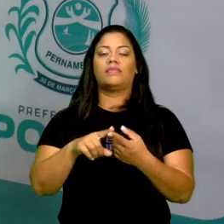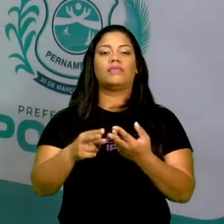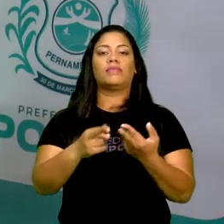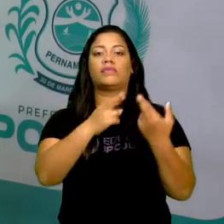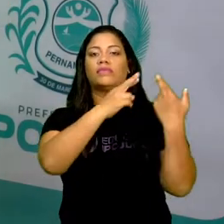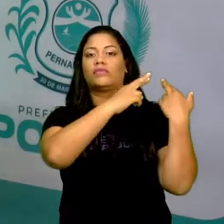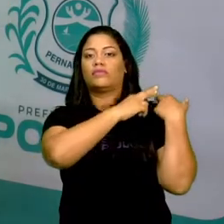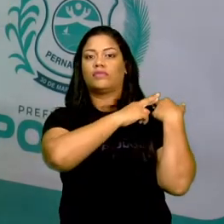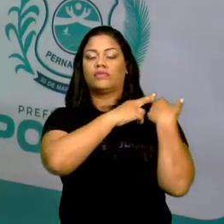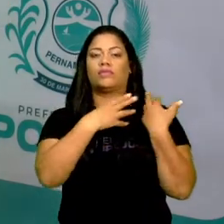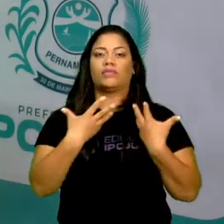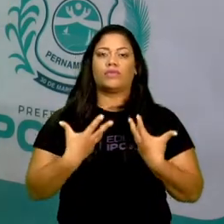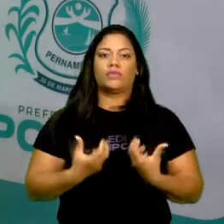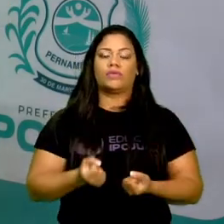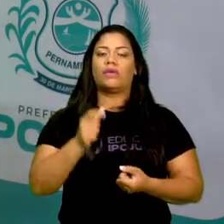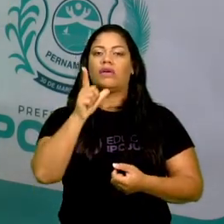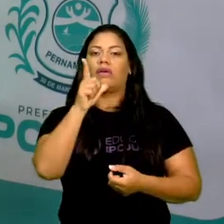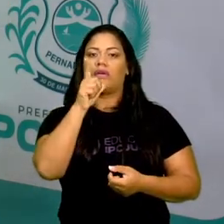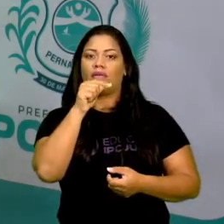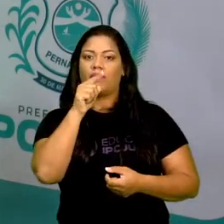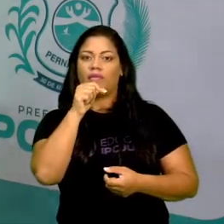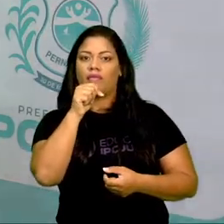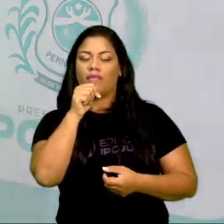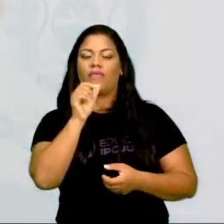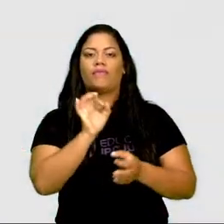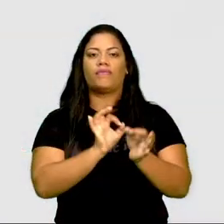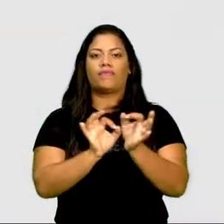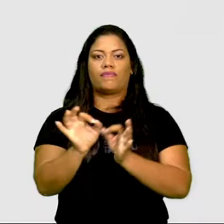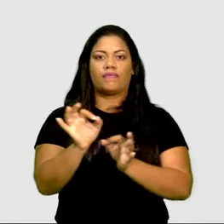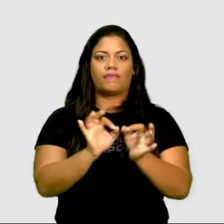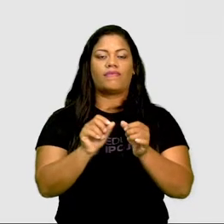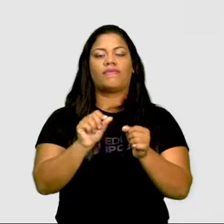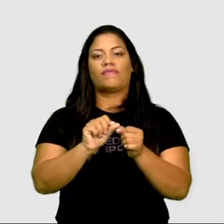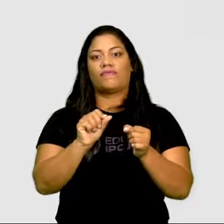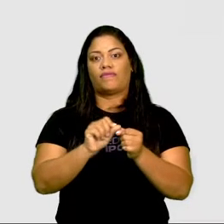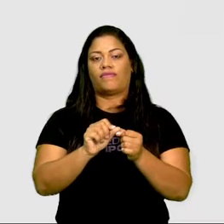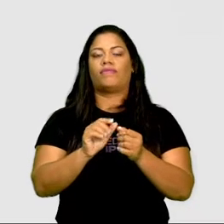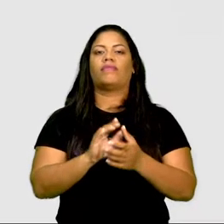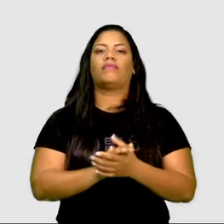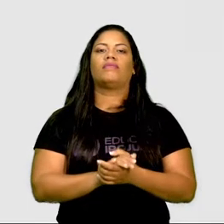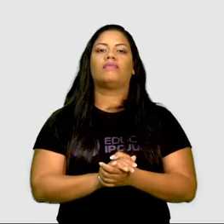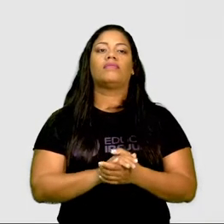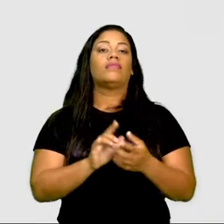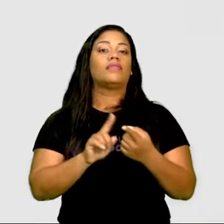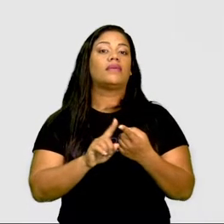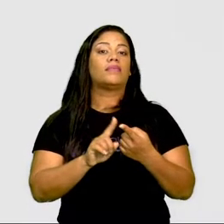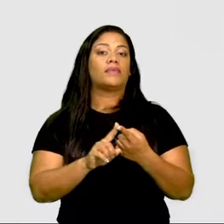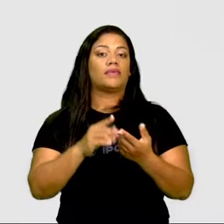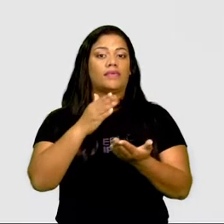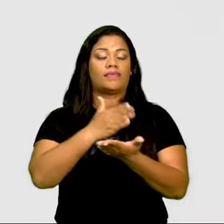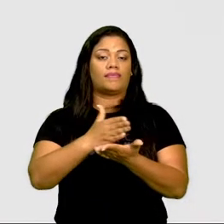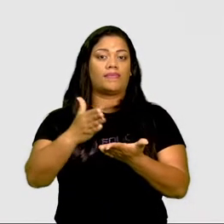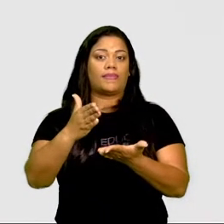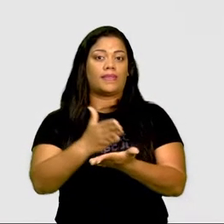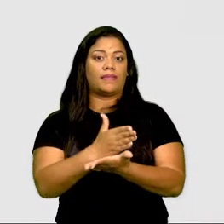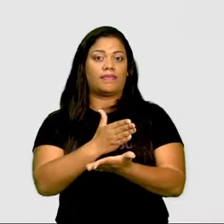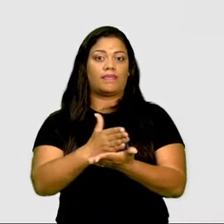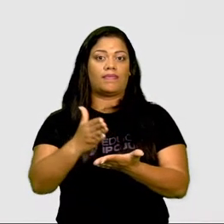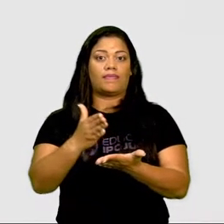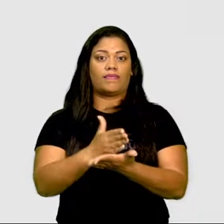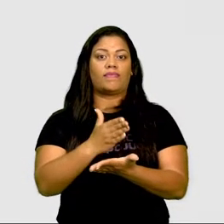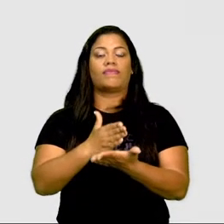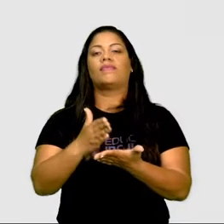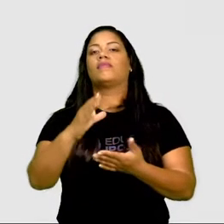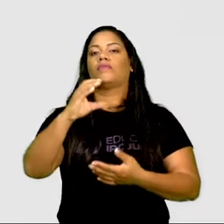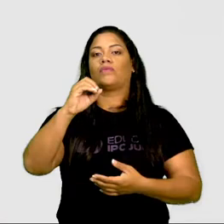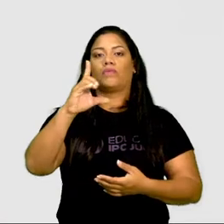responsável pela absorção da água, da formação da massa fecal. Além disso, ele divide o seco, o